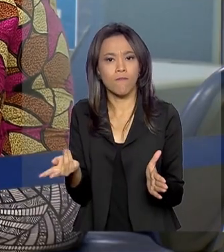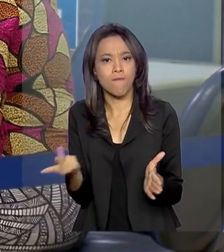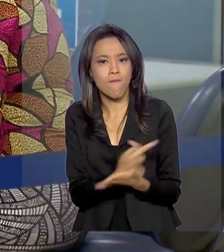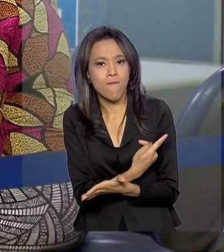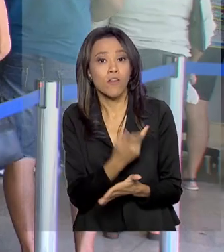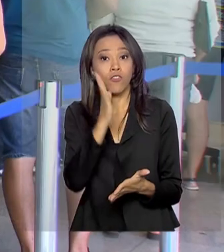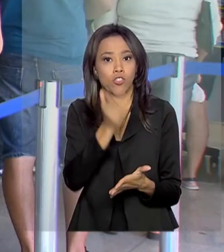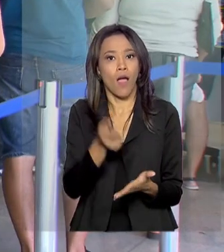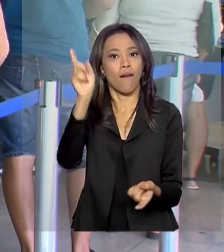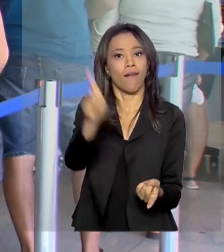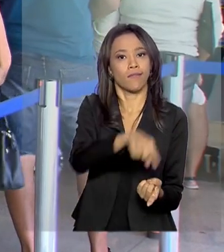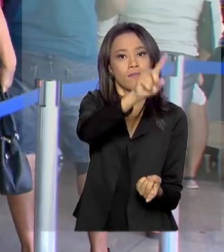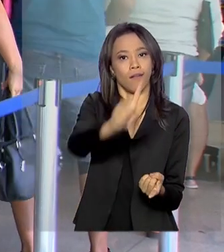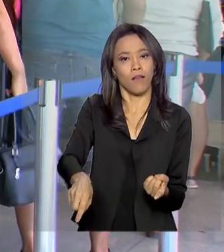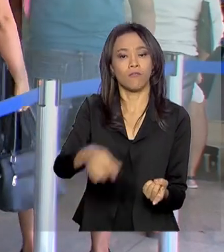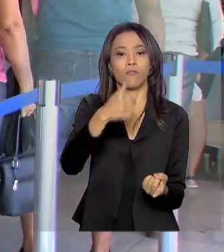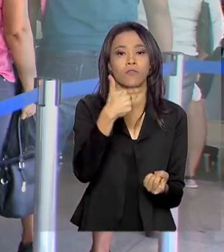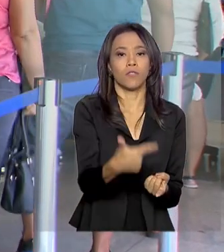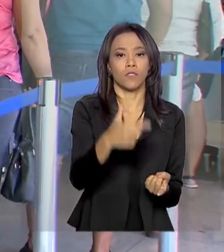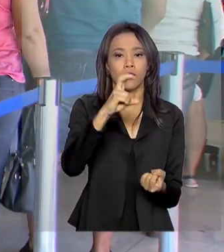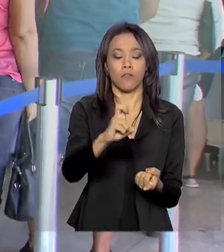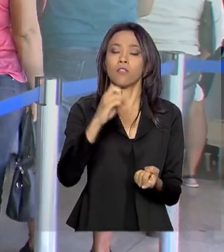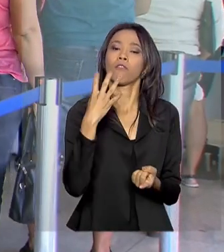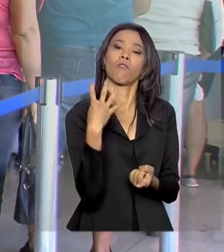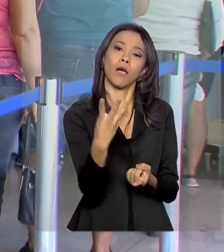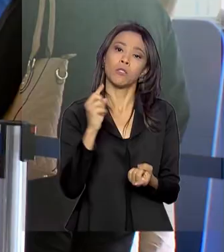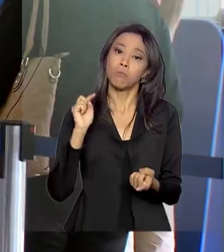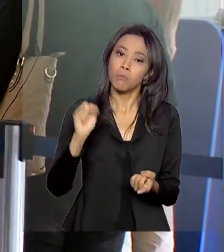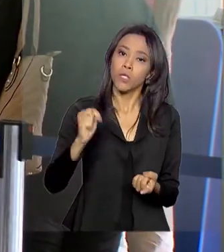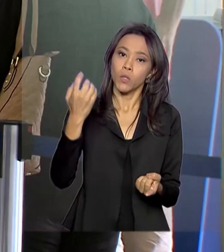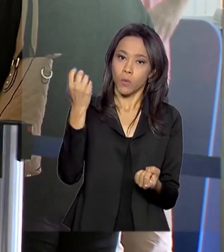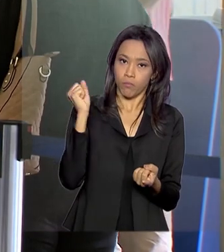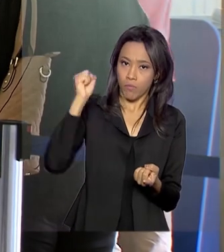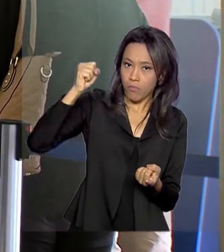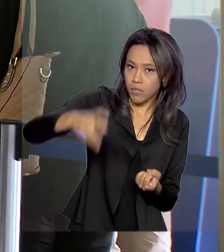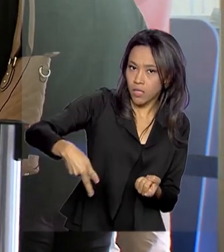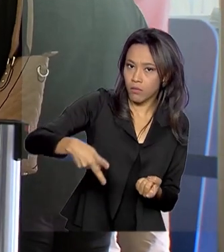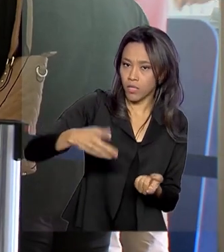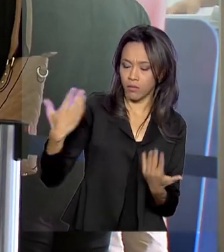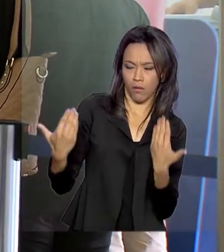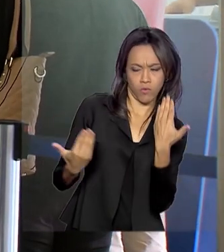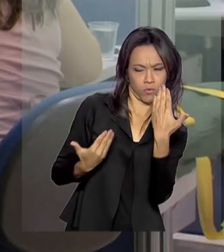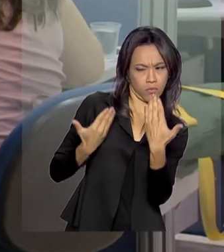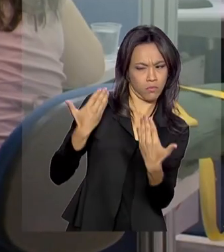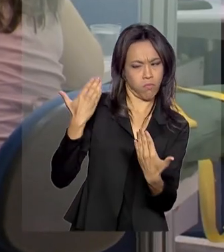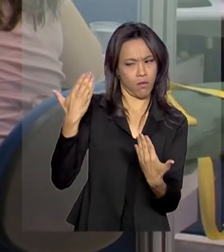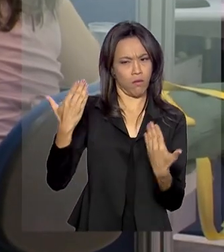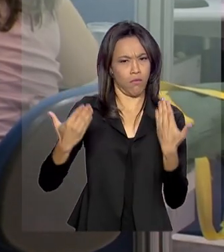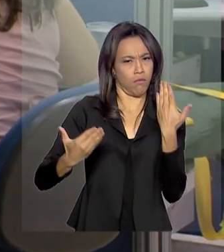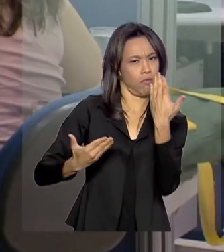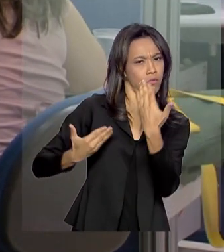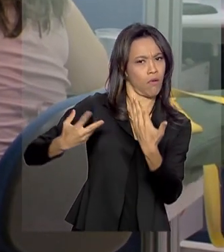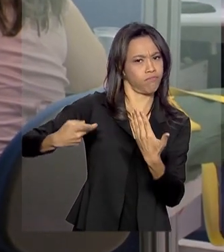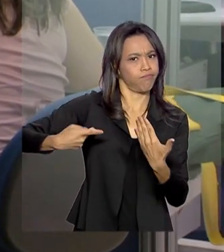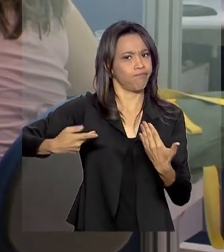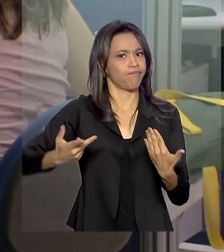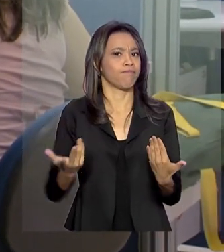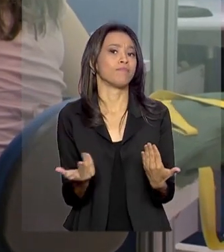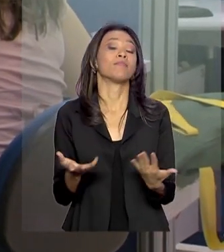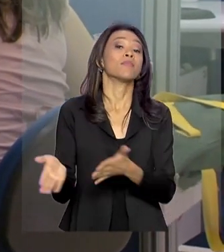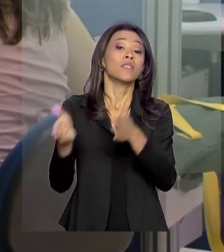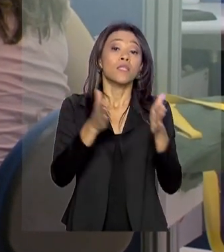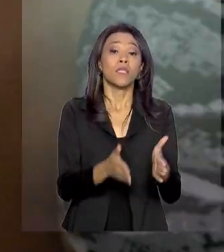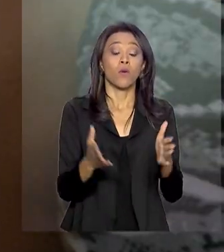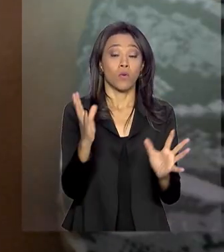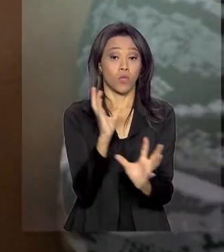cancelados 254 mil benefícios com suspeita de irregularidade. Com a iniciativa, o INSS